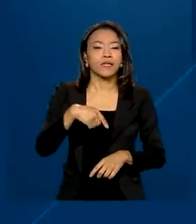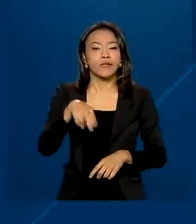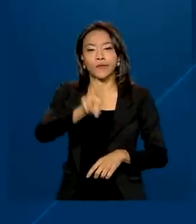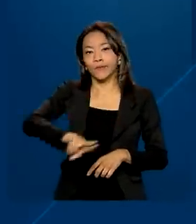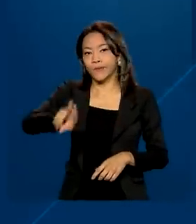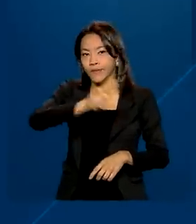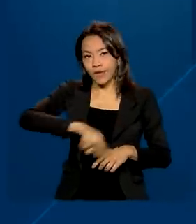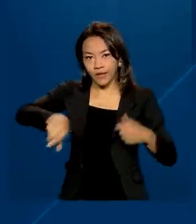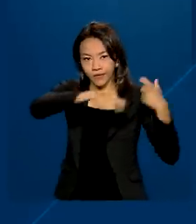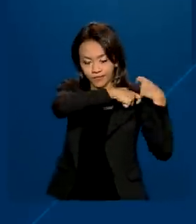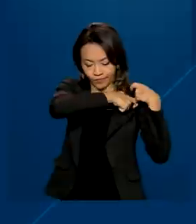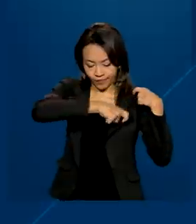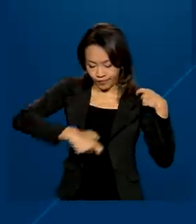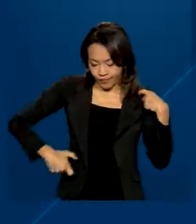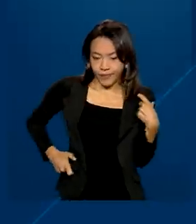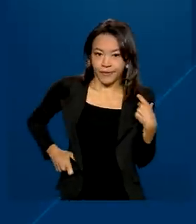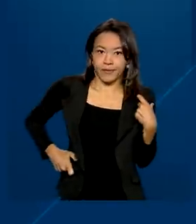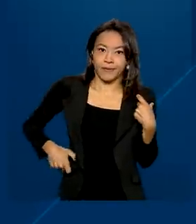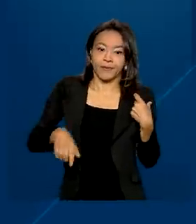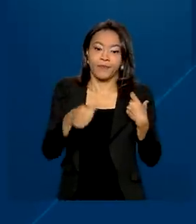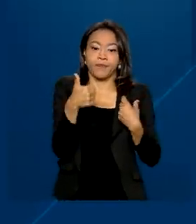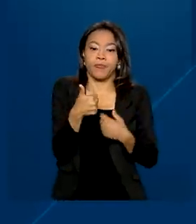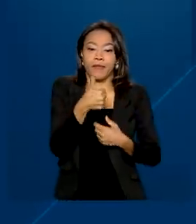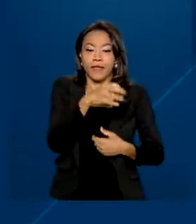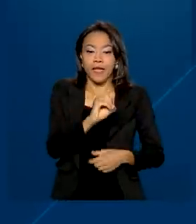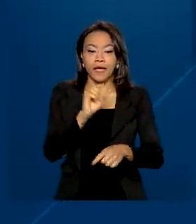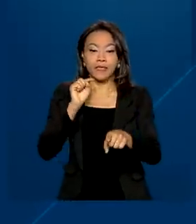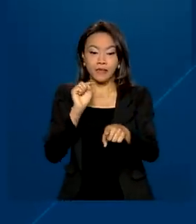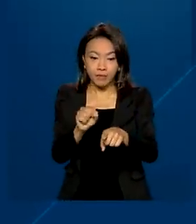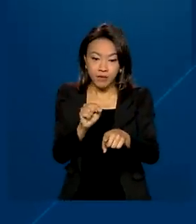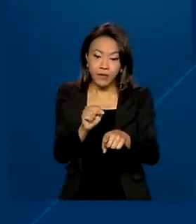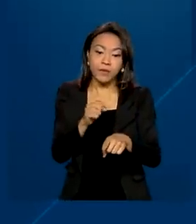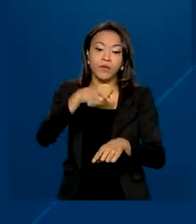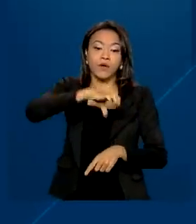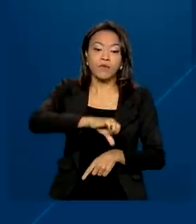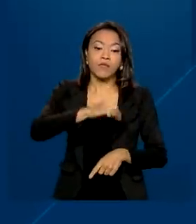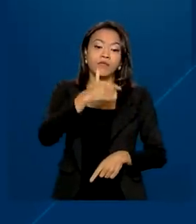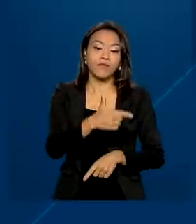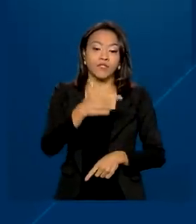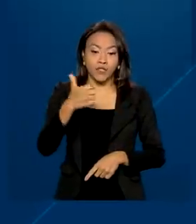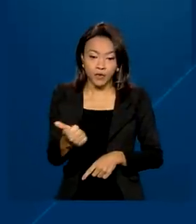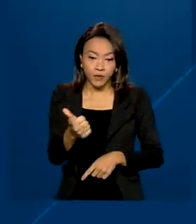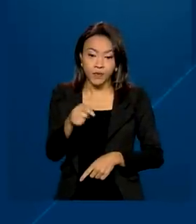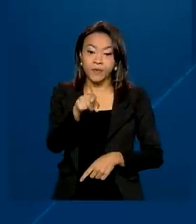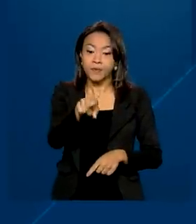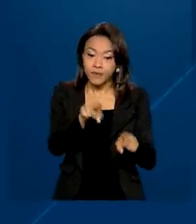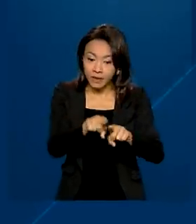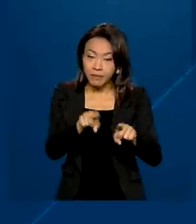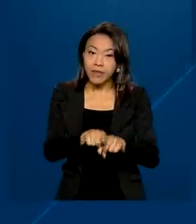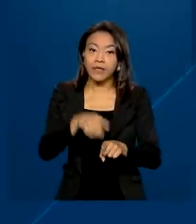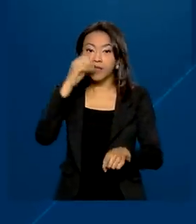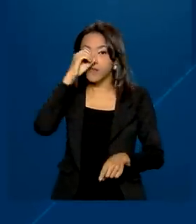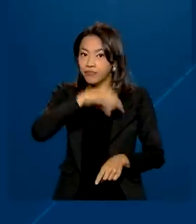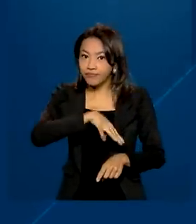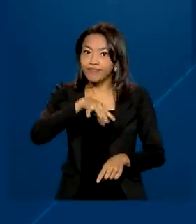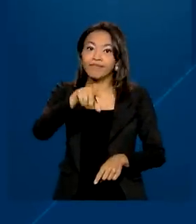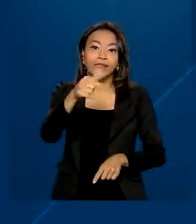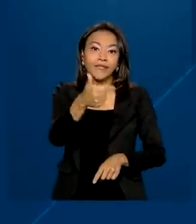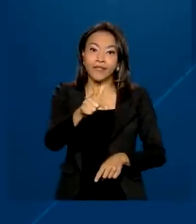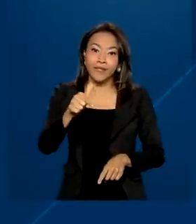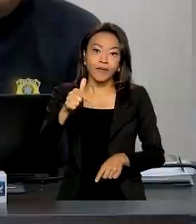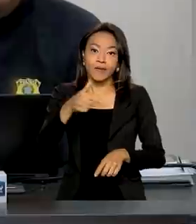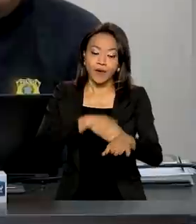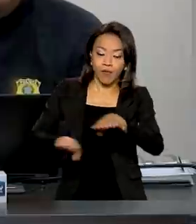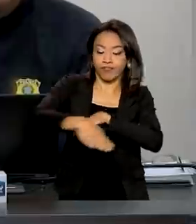segurança, e 10.921 autos de infração por ultrapassagem indevida.